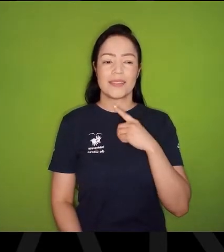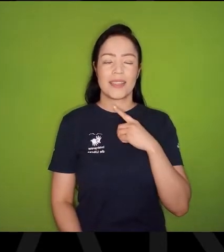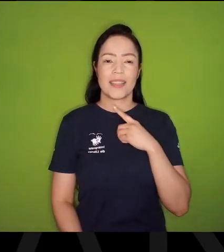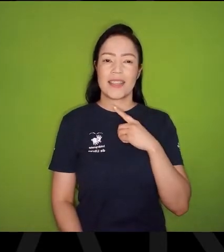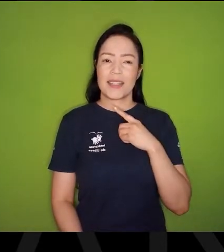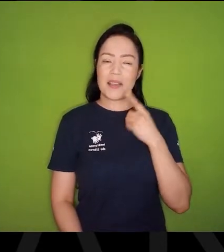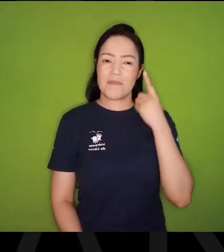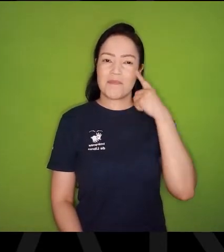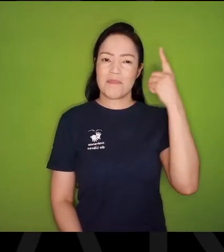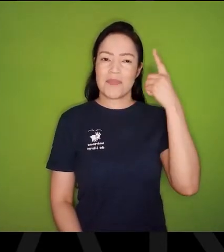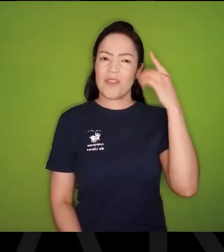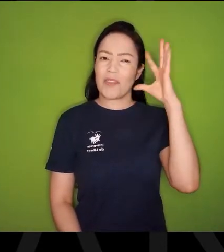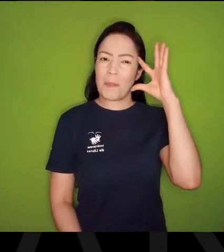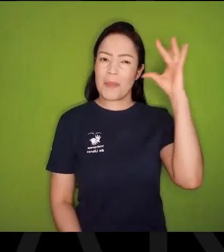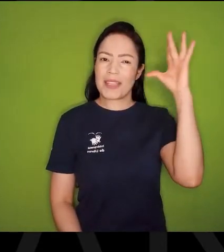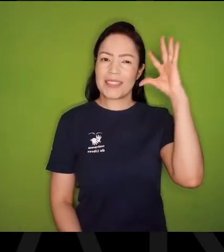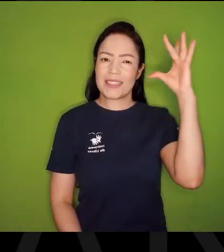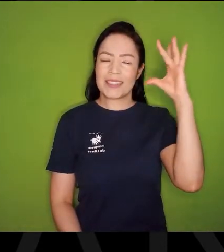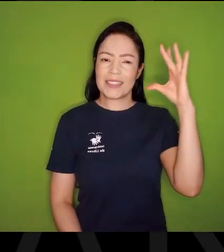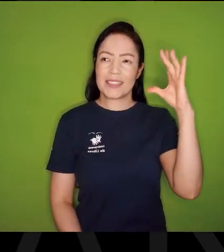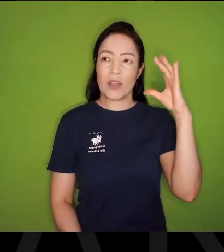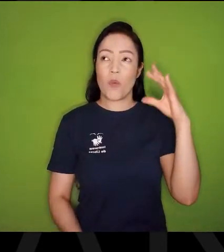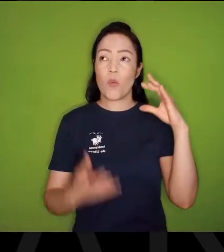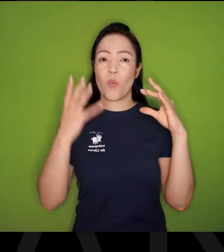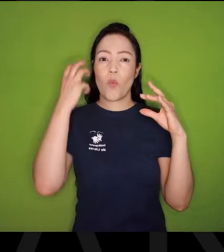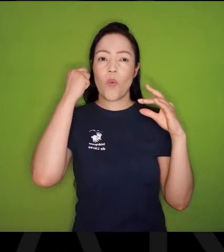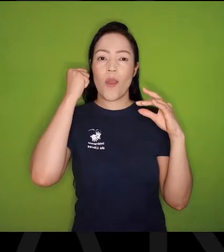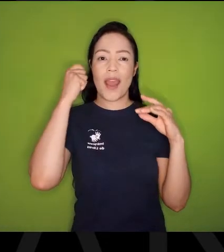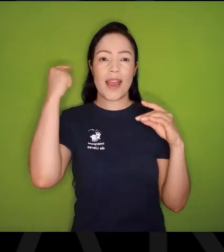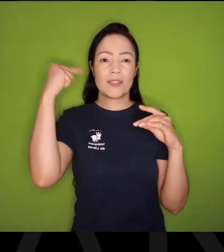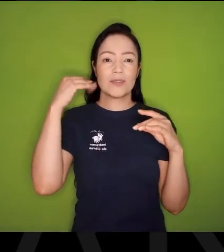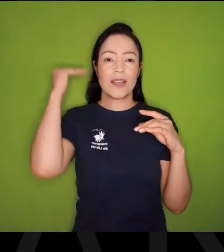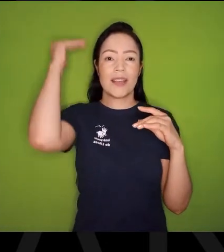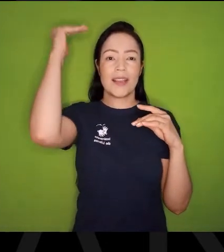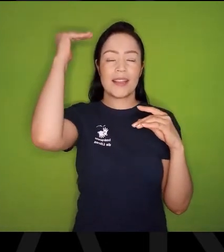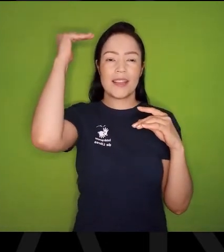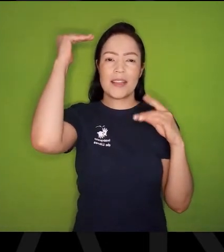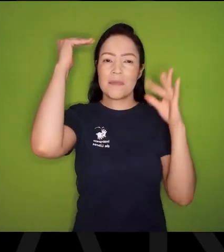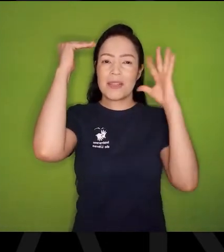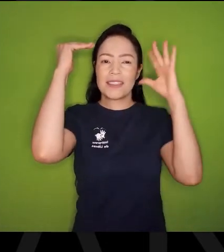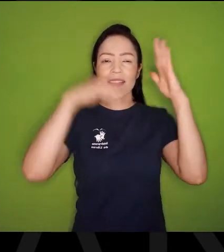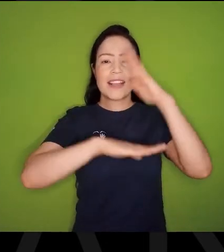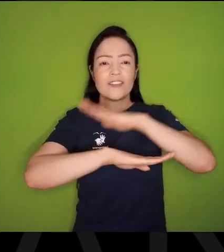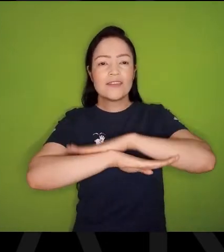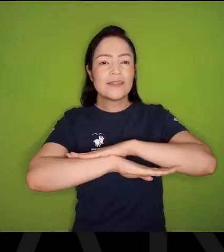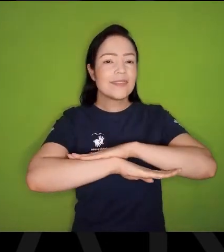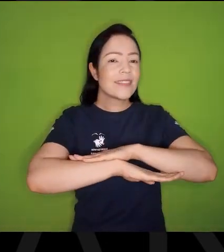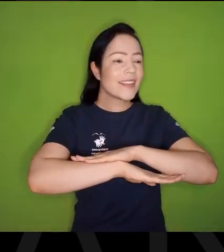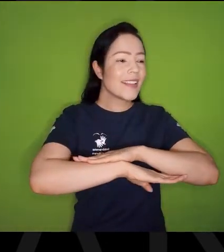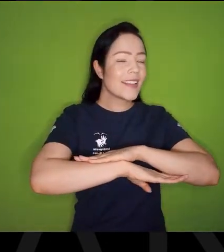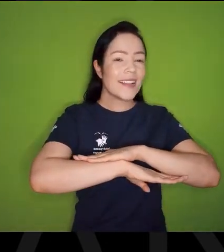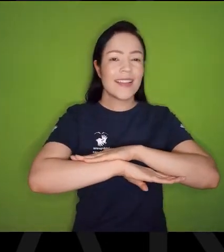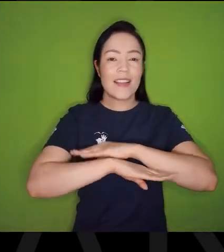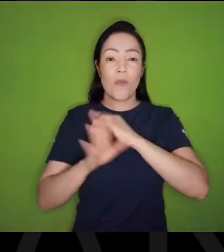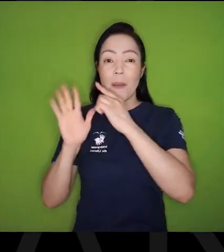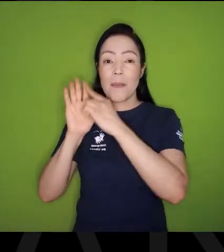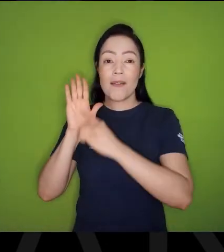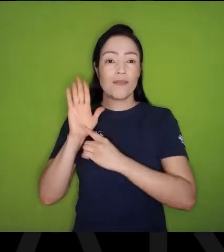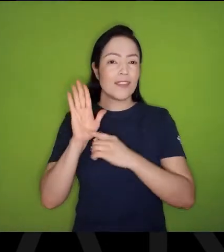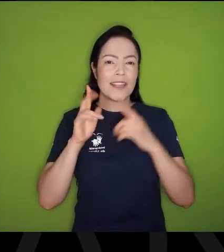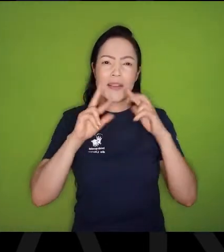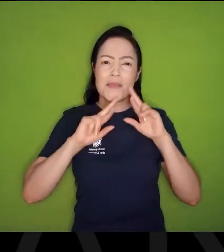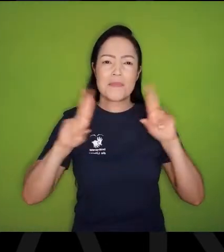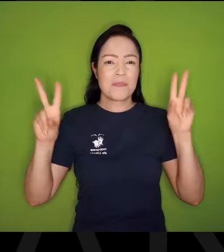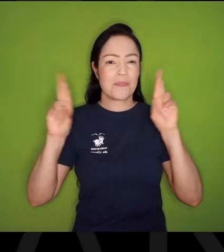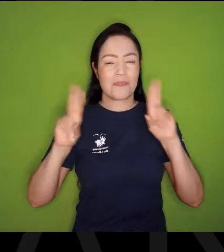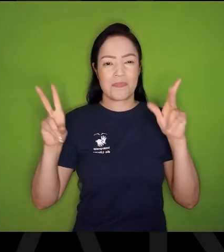Fiquei imaginando ele dormindo naquele quarto lá de cima, Fiquei imaginando ele naquela janela, Fiquei imaginando uma barra funda Que era uma outra